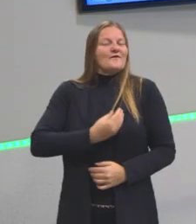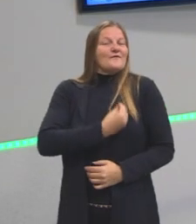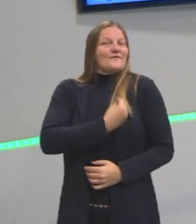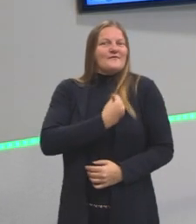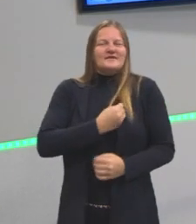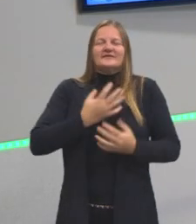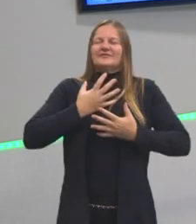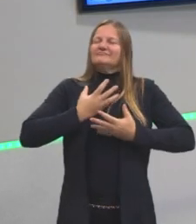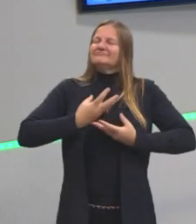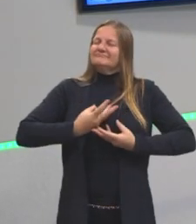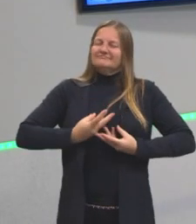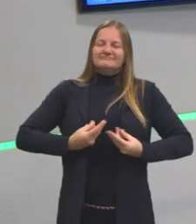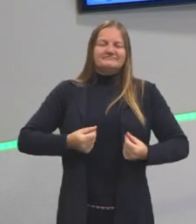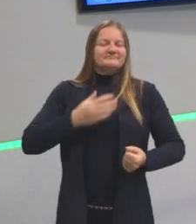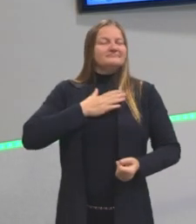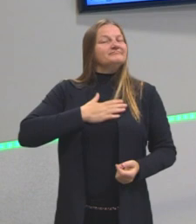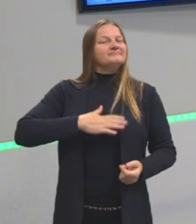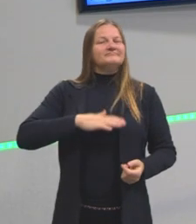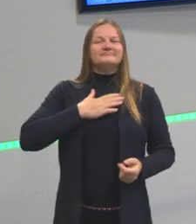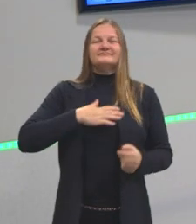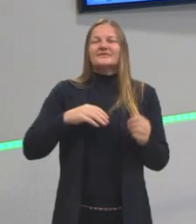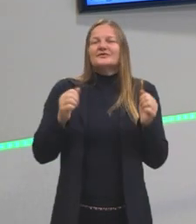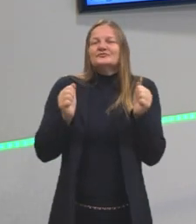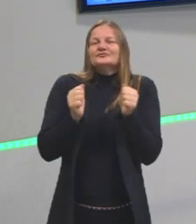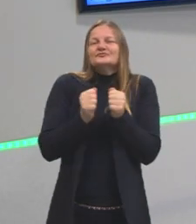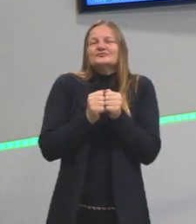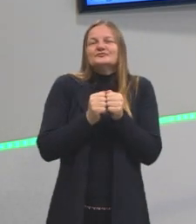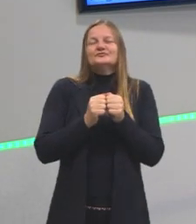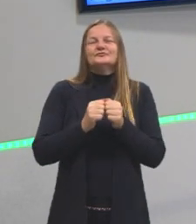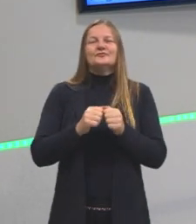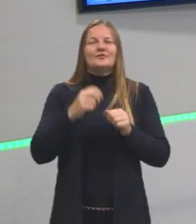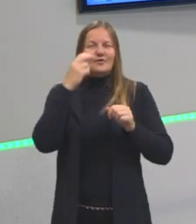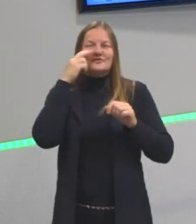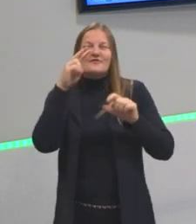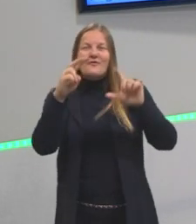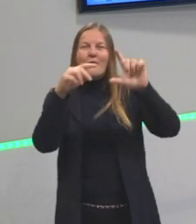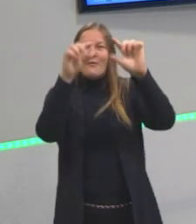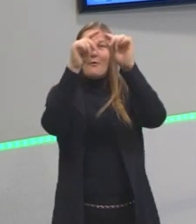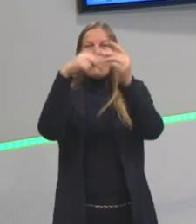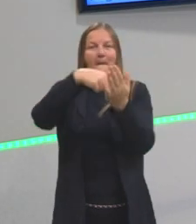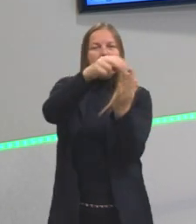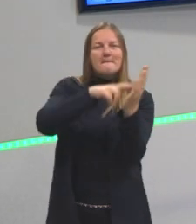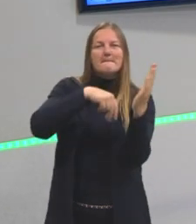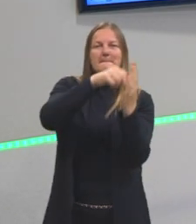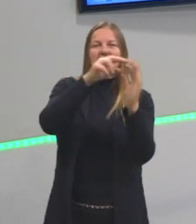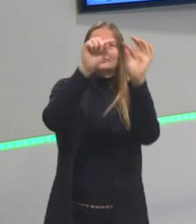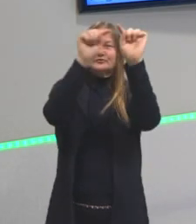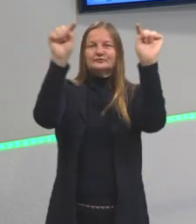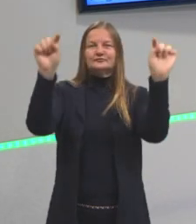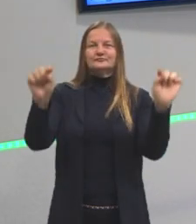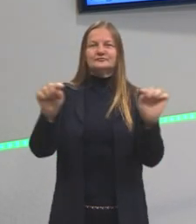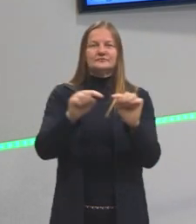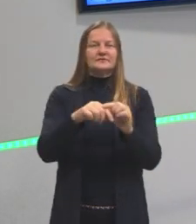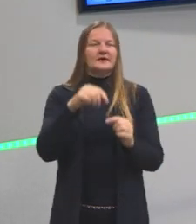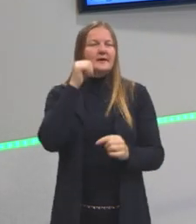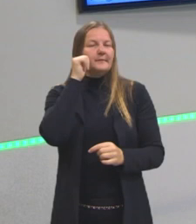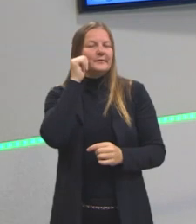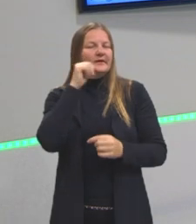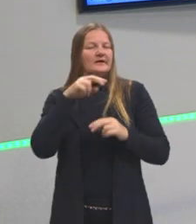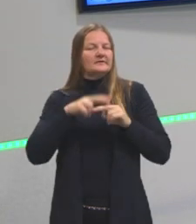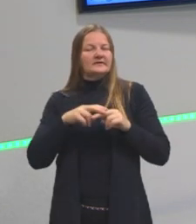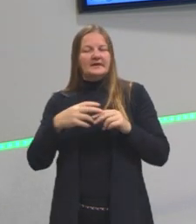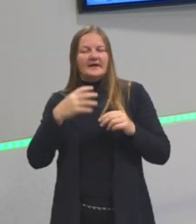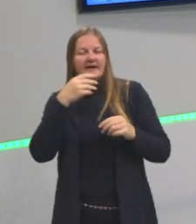natureza. Ele tem aquela questão assim, sabe aqueles quadros que a gente vê, que é perfeitinho, assim, tem uma senhorinha, uma